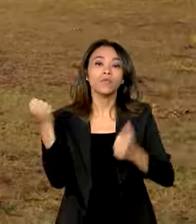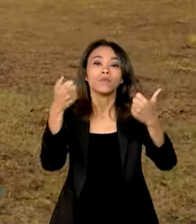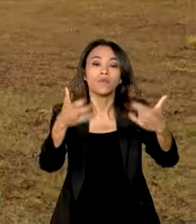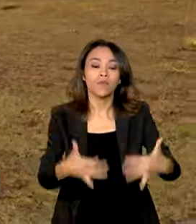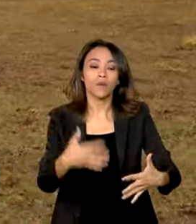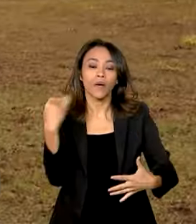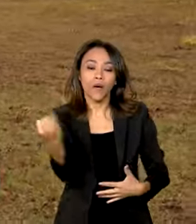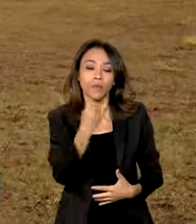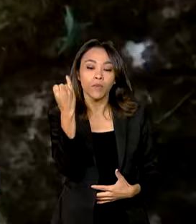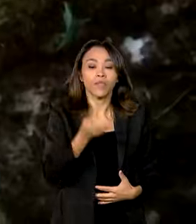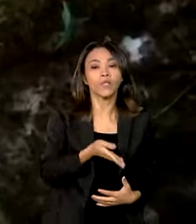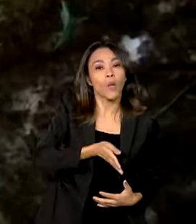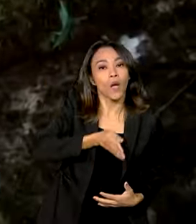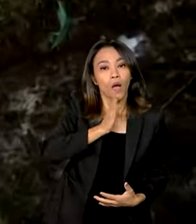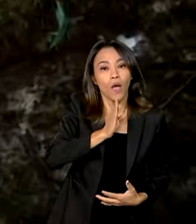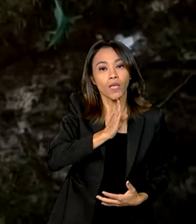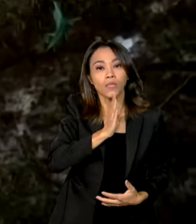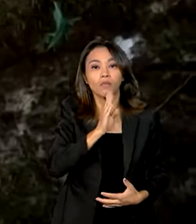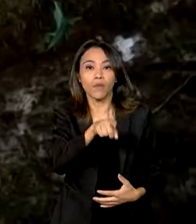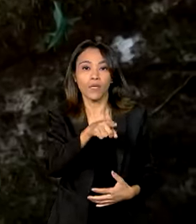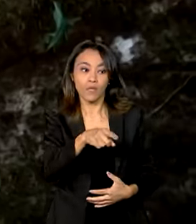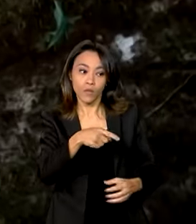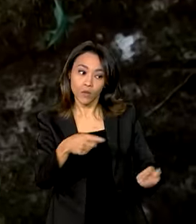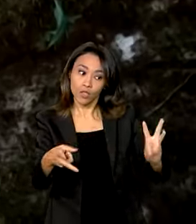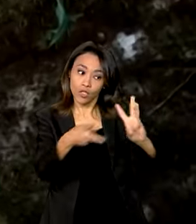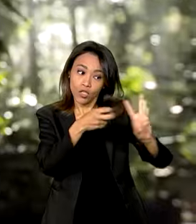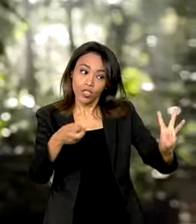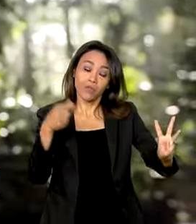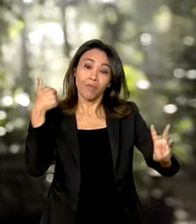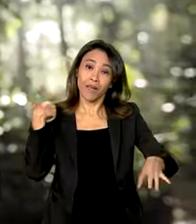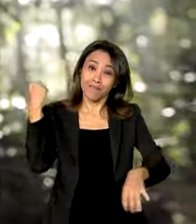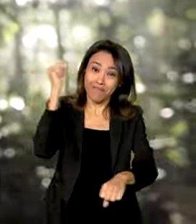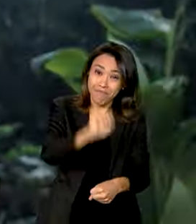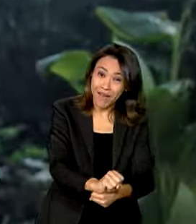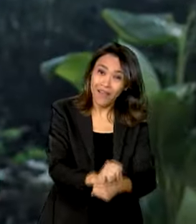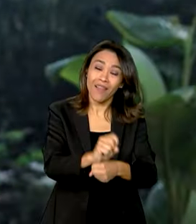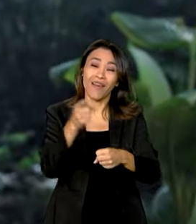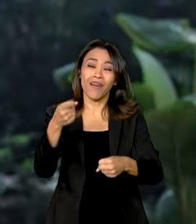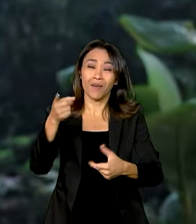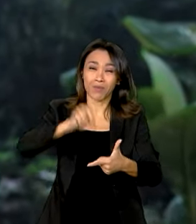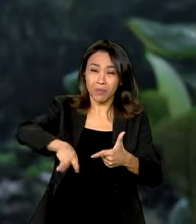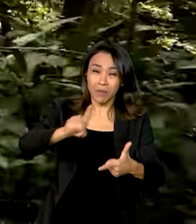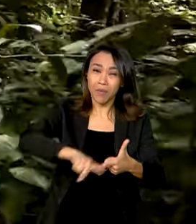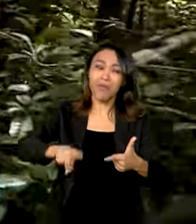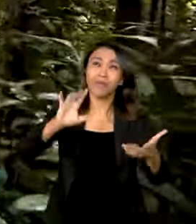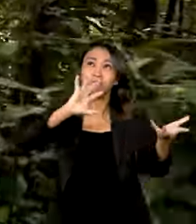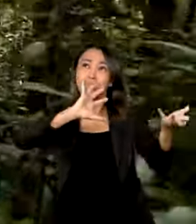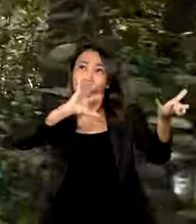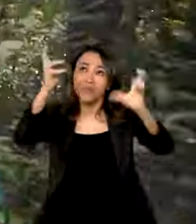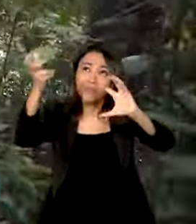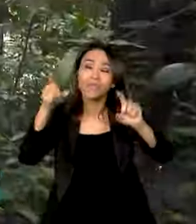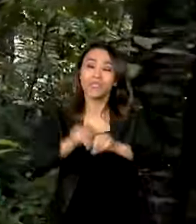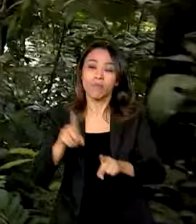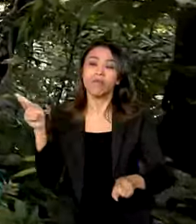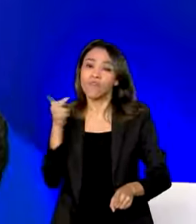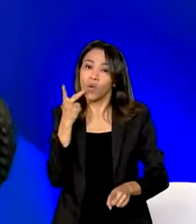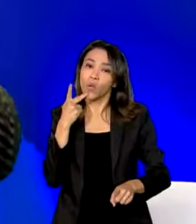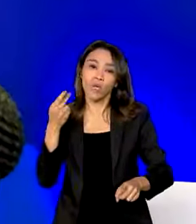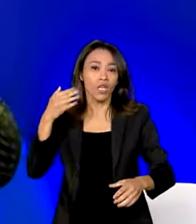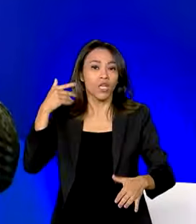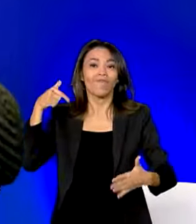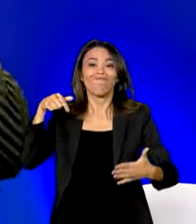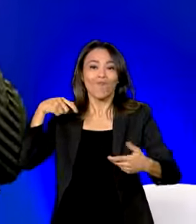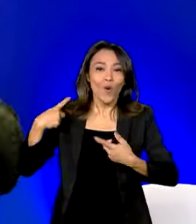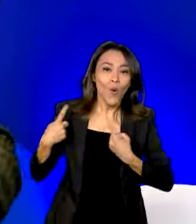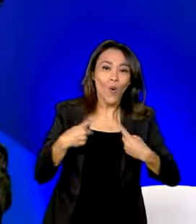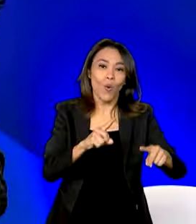conhecimento indígena para frear a crise climática e também comentou sobre o combate às fake news. A gente